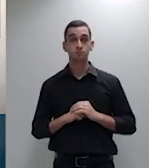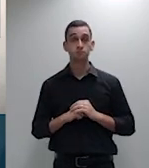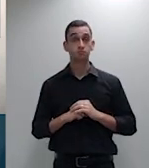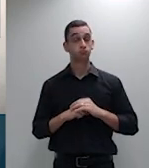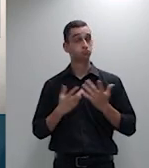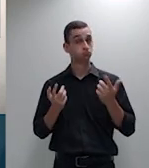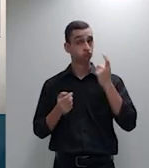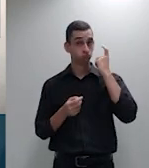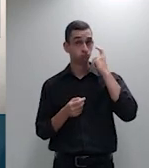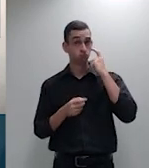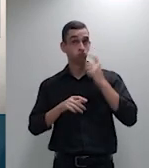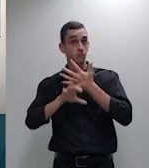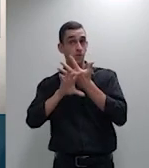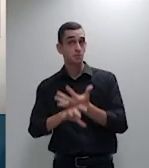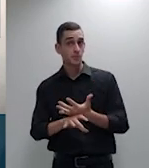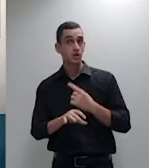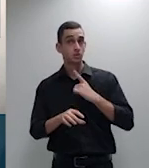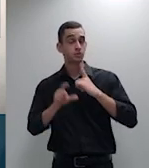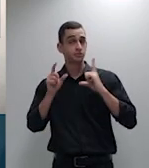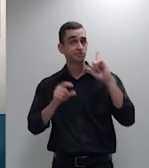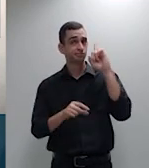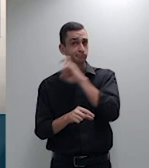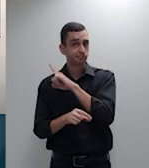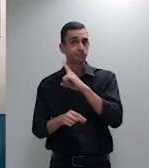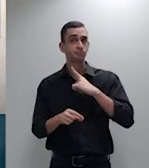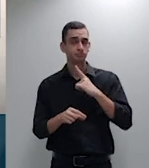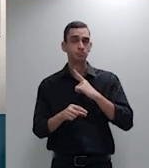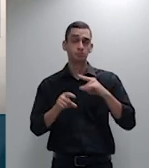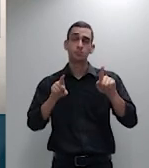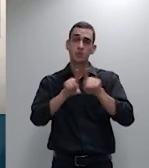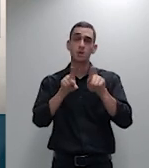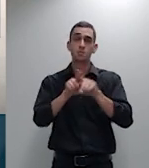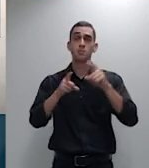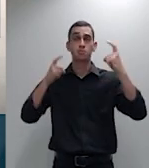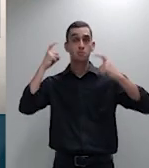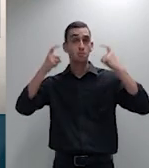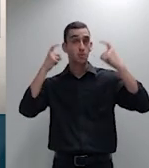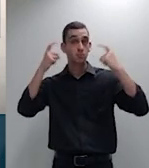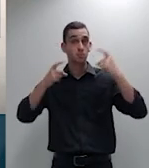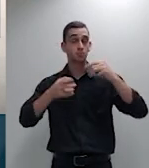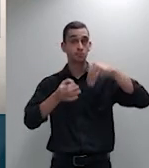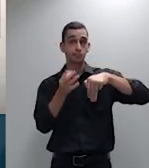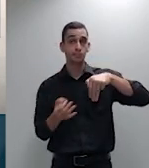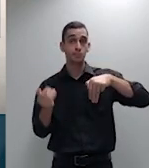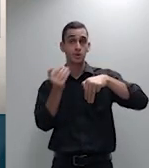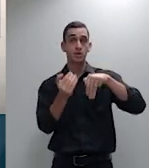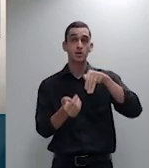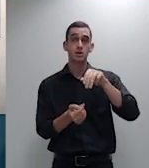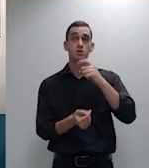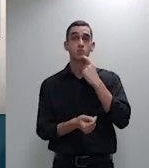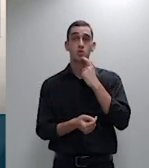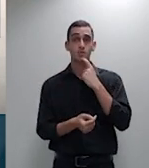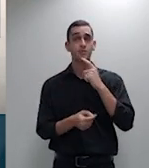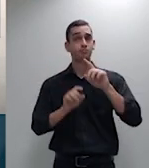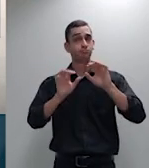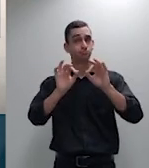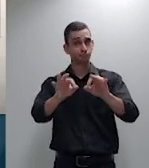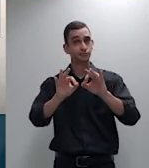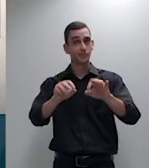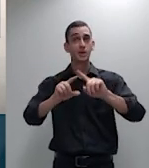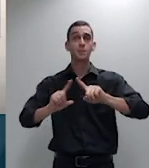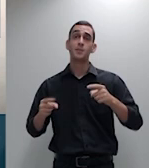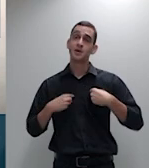complexa e a preocupação do ministro Salomão é justificada mas eu também fico pensando no outro lado da